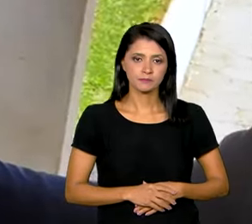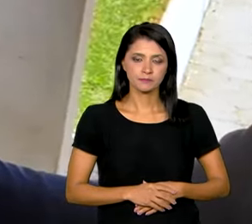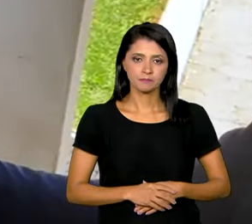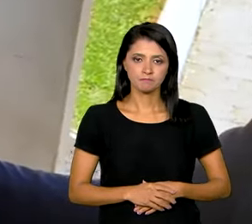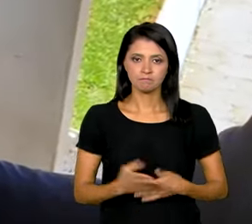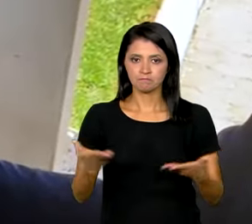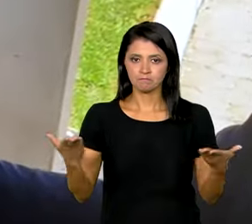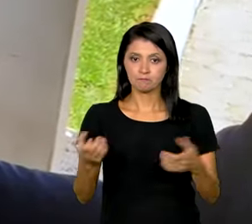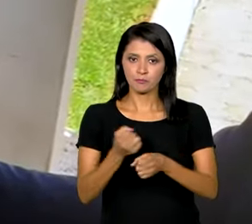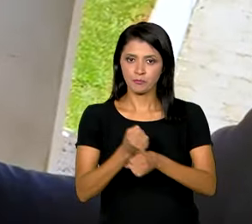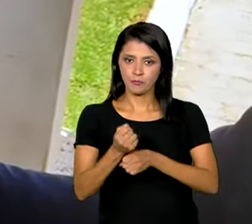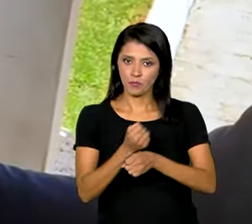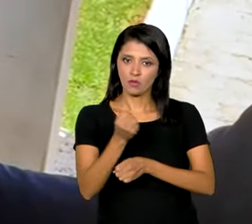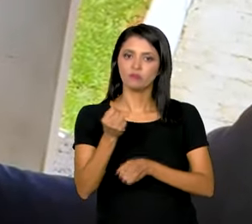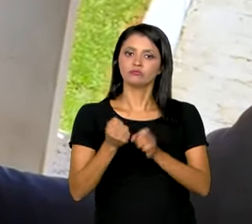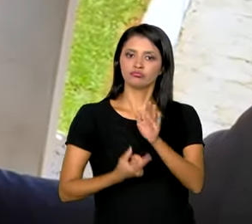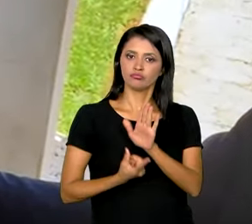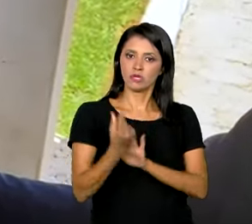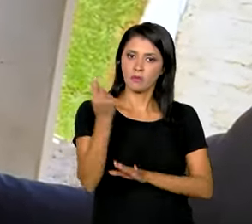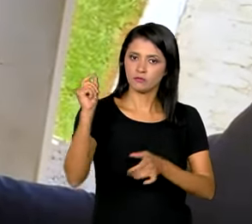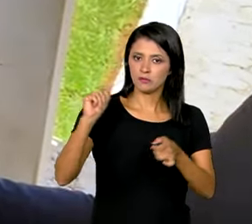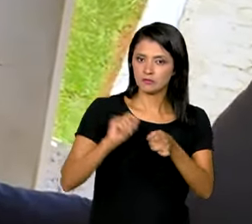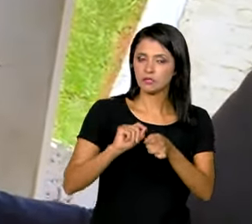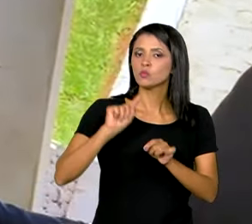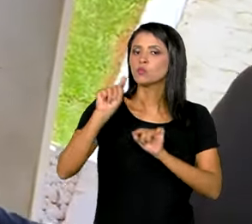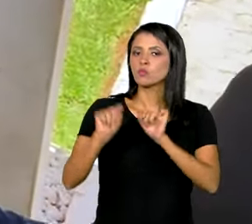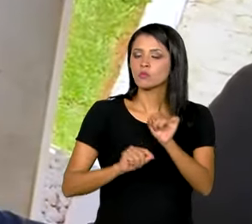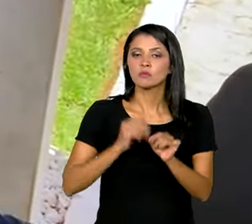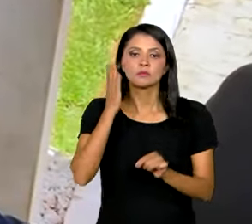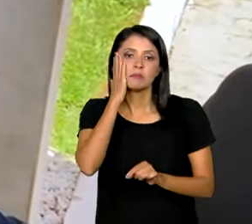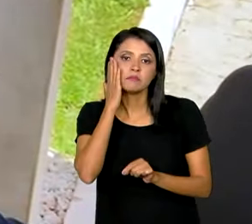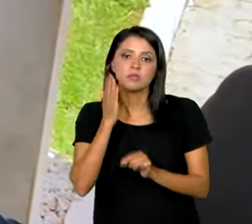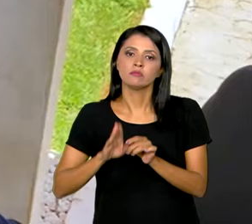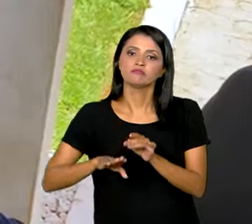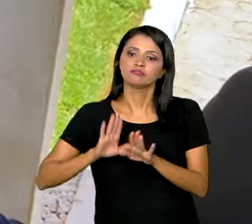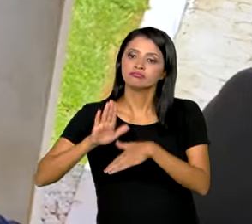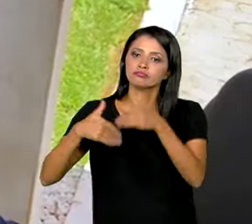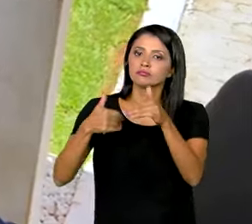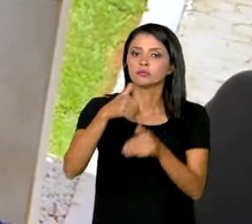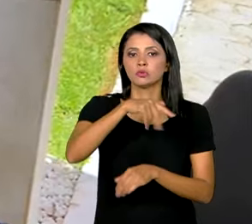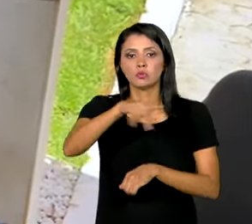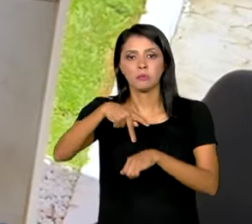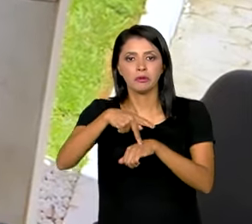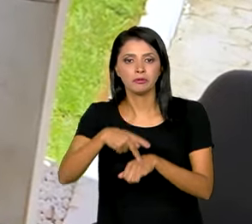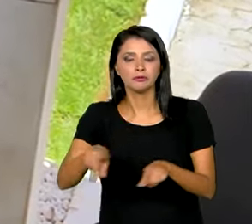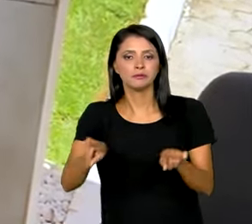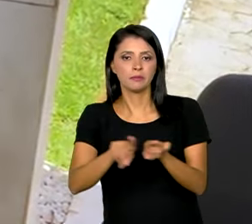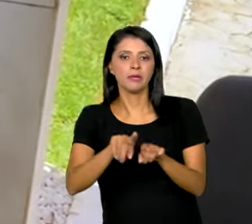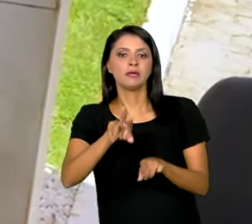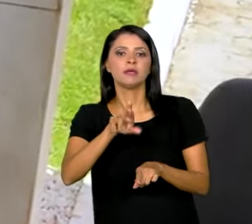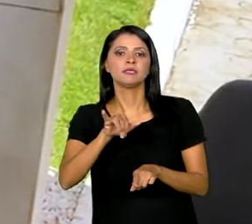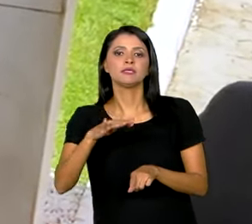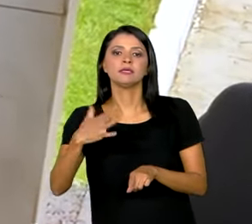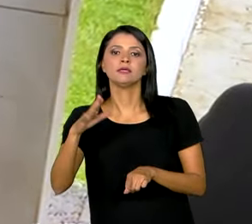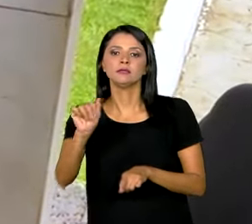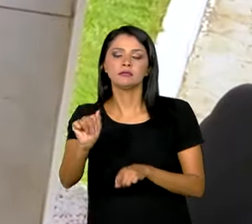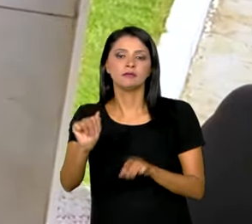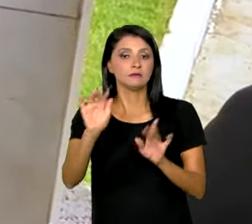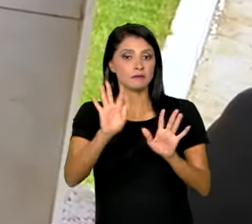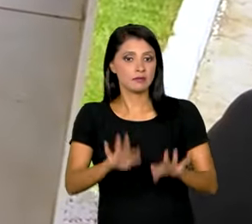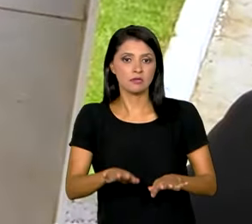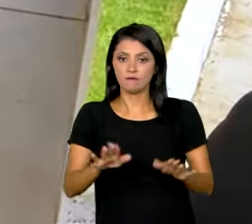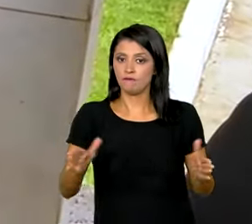Agora é o ano de executar o orçamento, que significa saber do crescimento do país, do crescimento da receita e fazer. Nós ainda não fechamos para